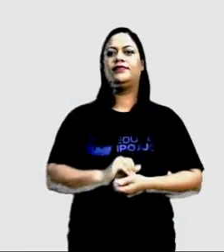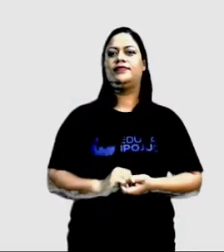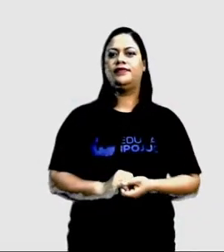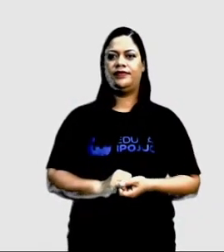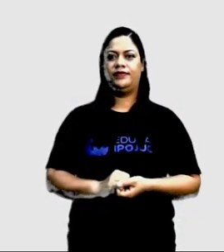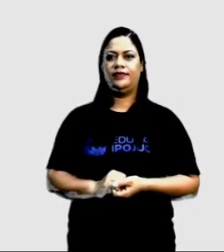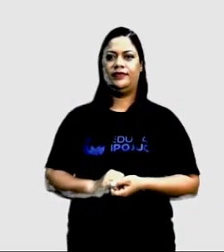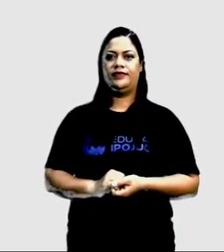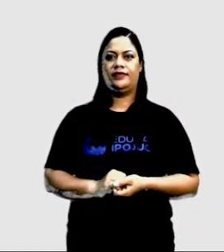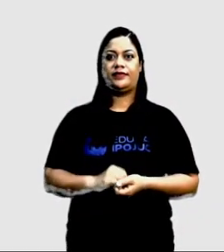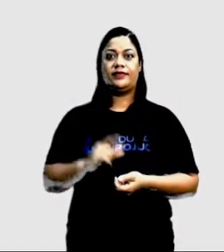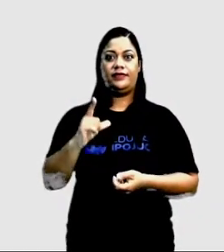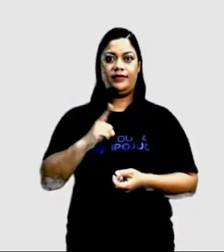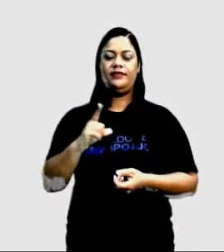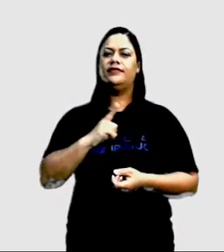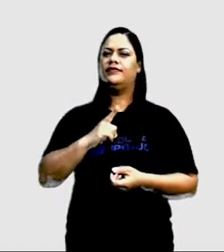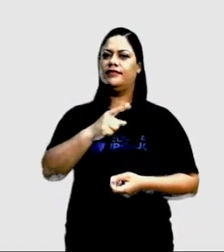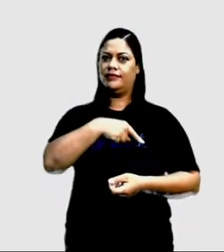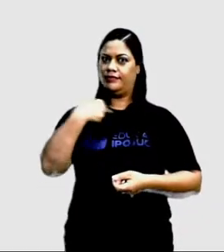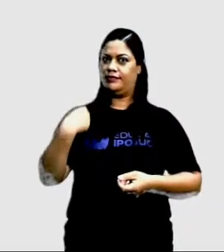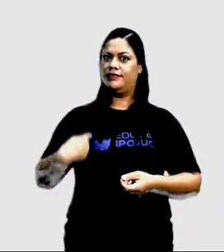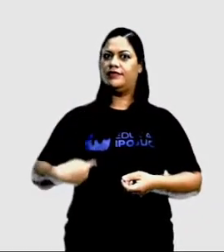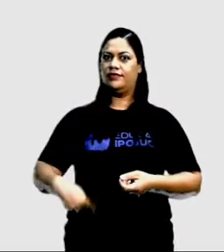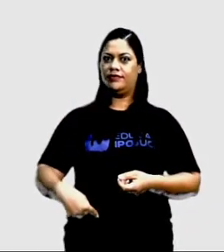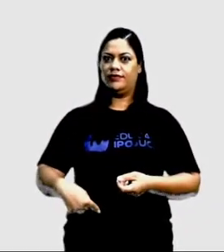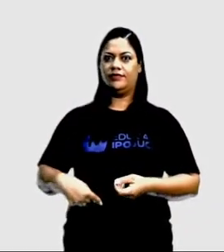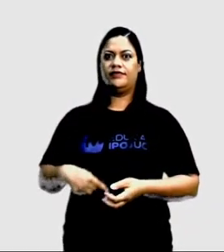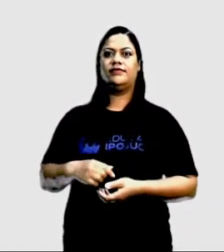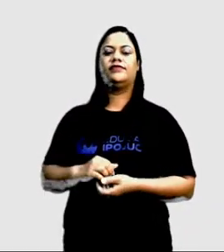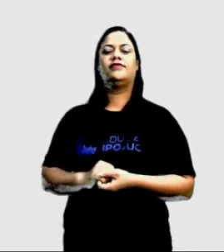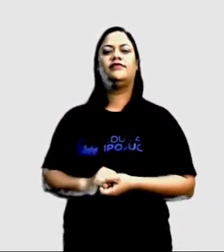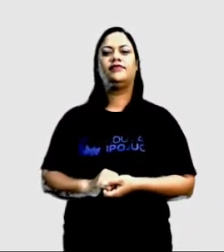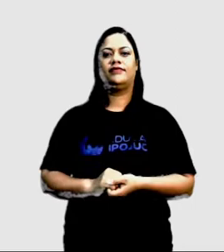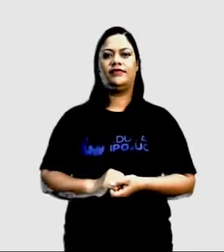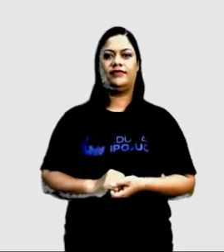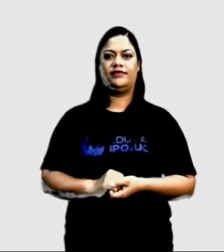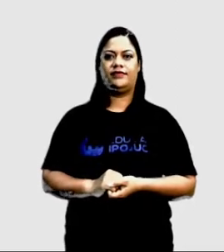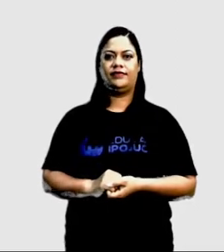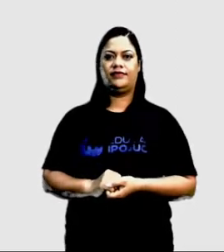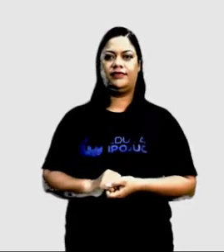Aqui temos a Muralha da China, que, como o nome já diz, é um patrimônio da China.